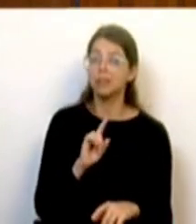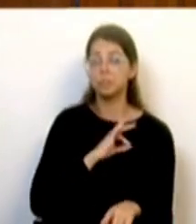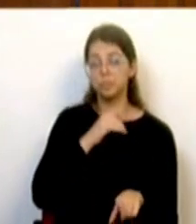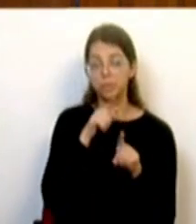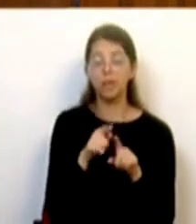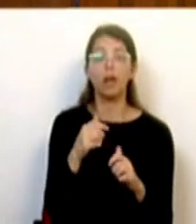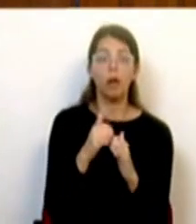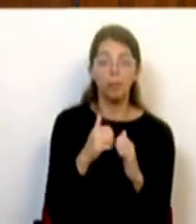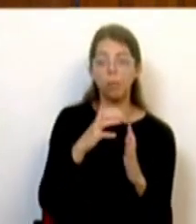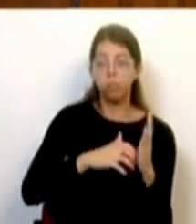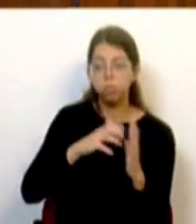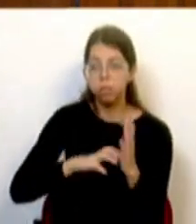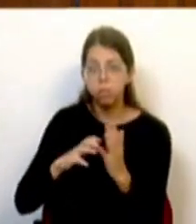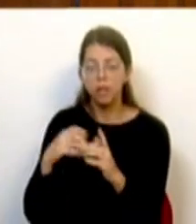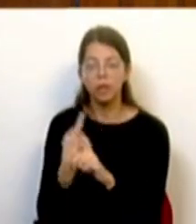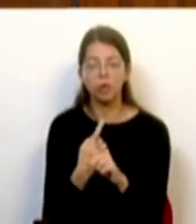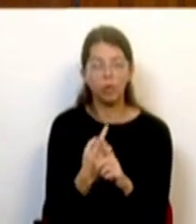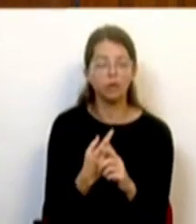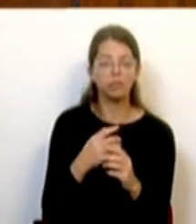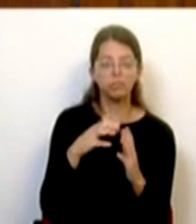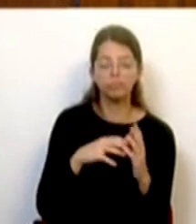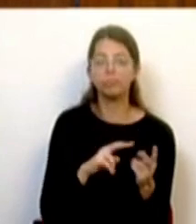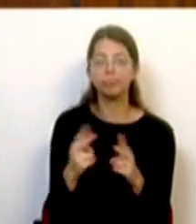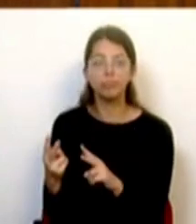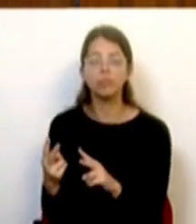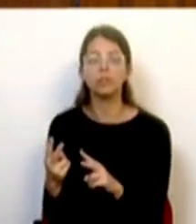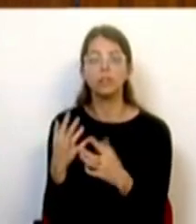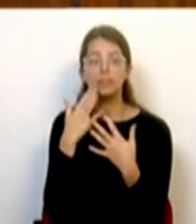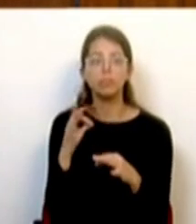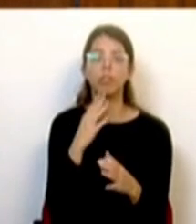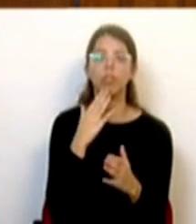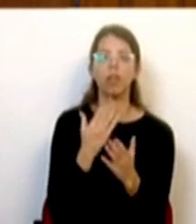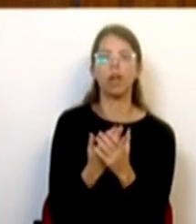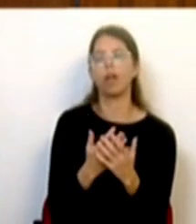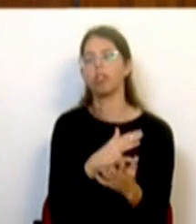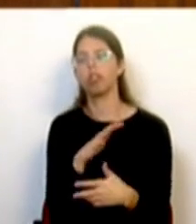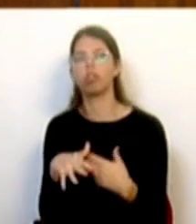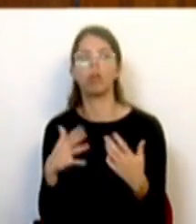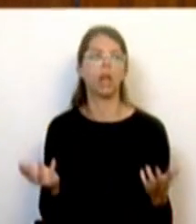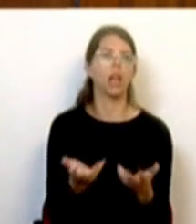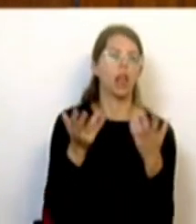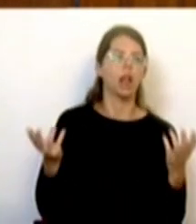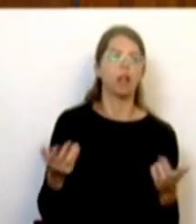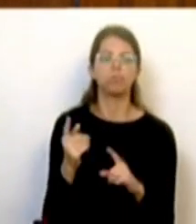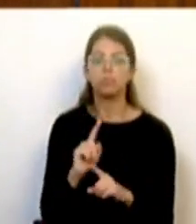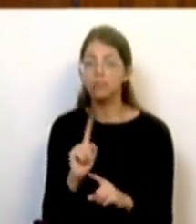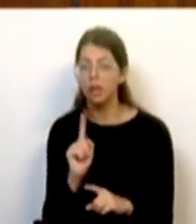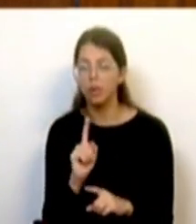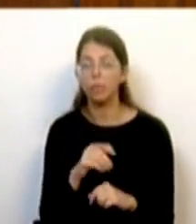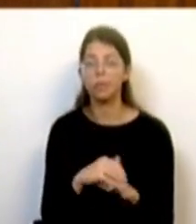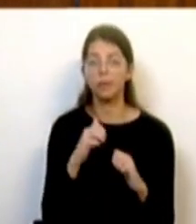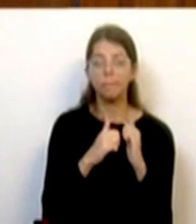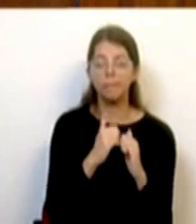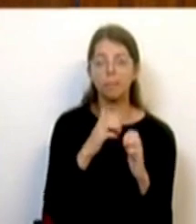a simplificação, não traz compadrio, com lúio. A desburocratização,